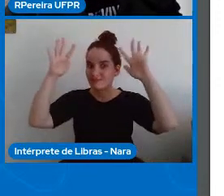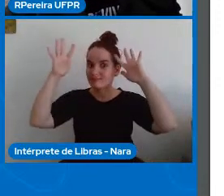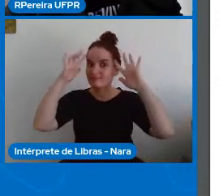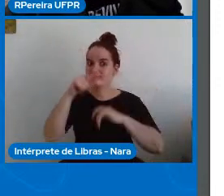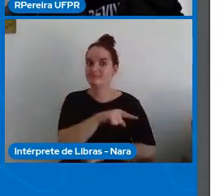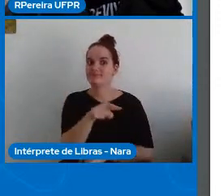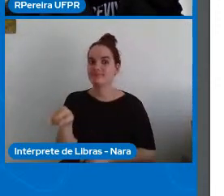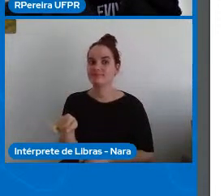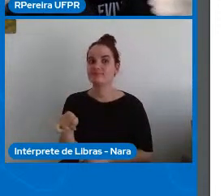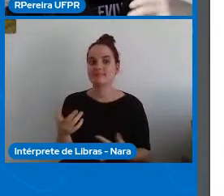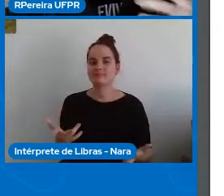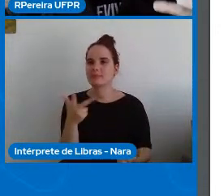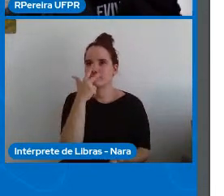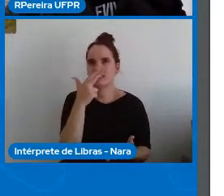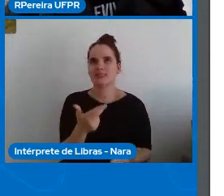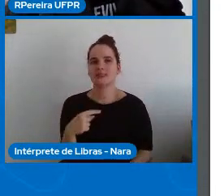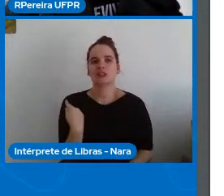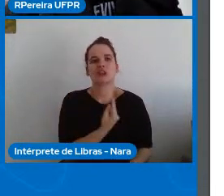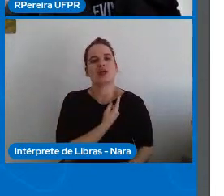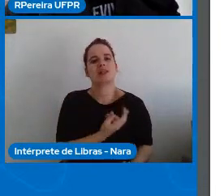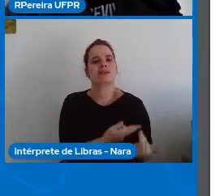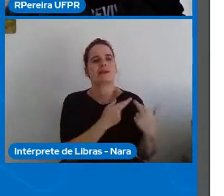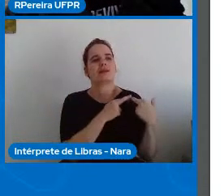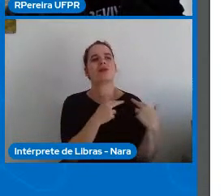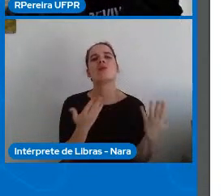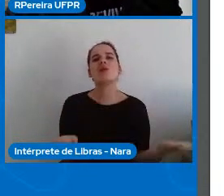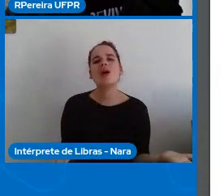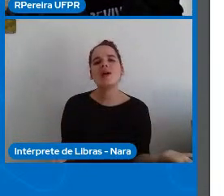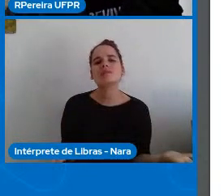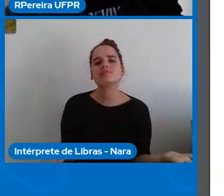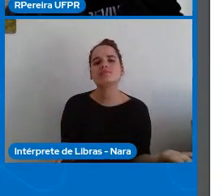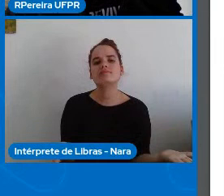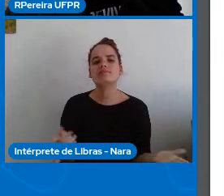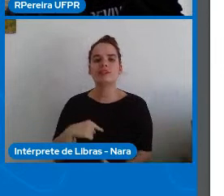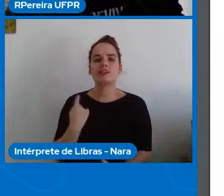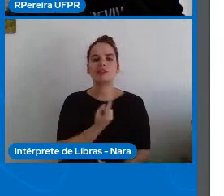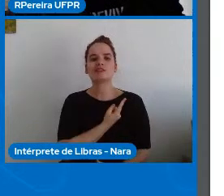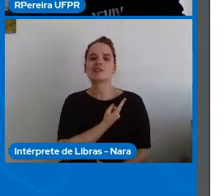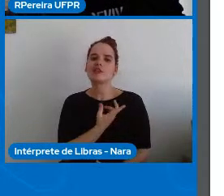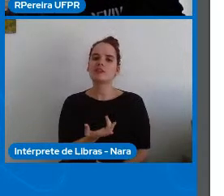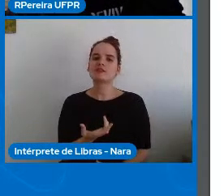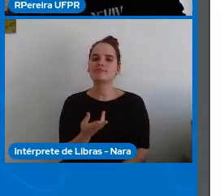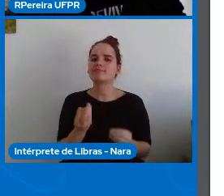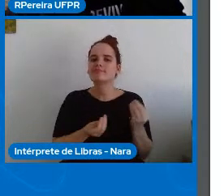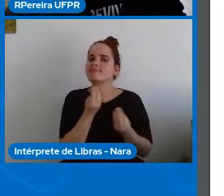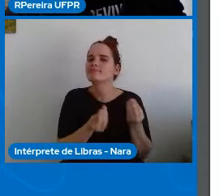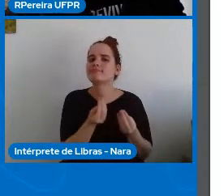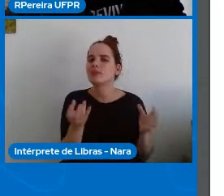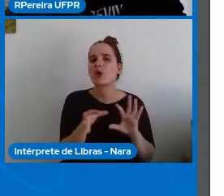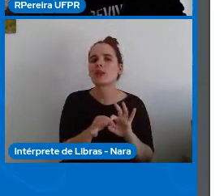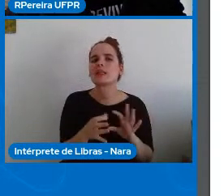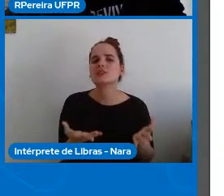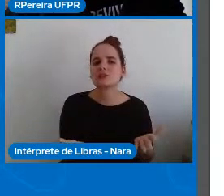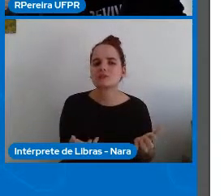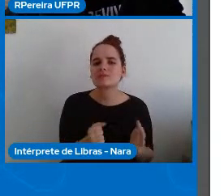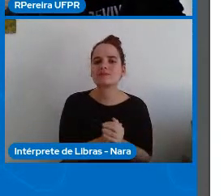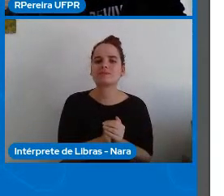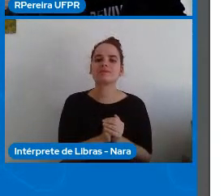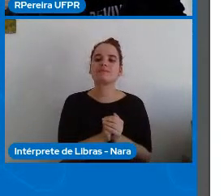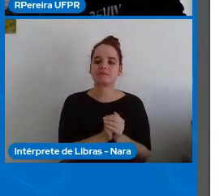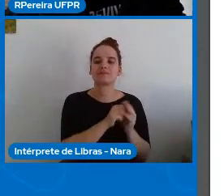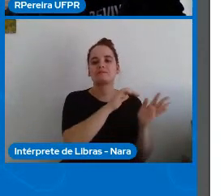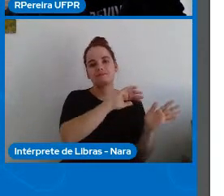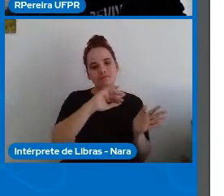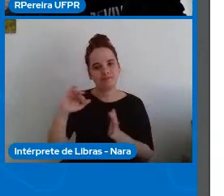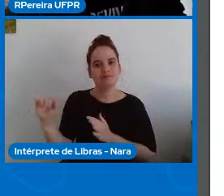que isso pode como é que nós devemos deveríamos reagir ou fazer nesse contexto mas também nós aprendemos